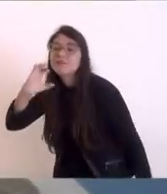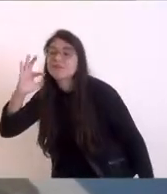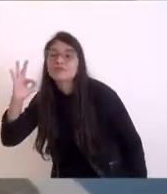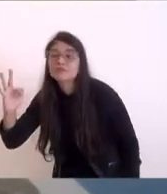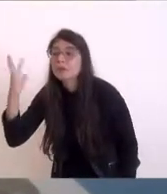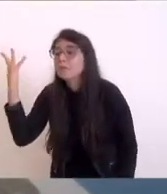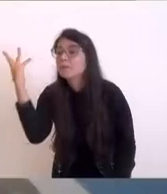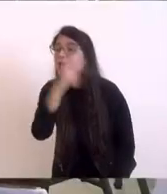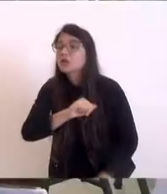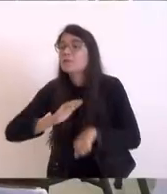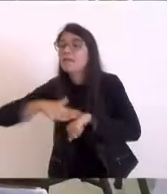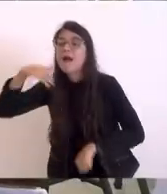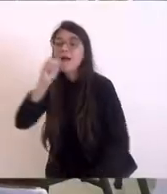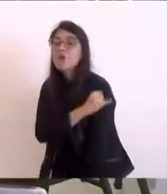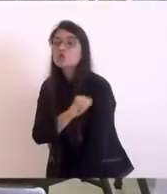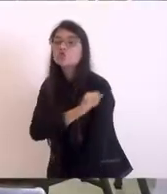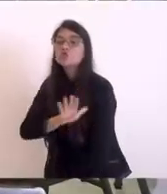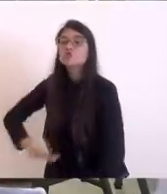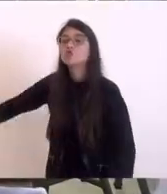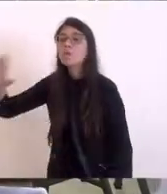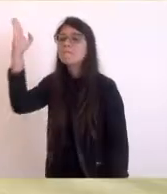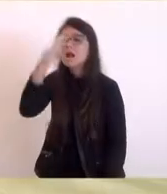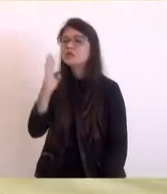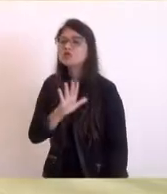do estado do Rio de Janeiro e do Brasil